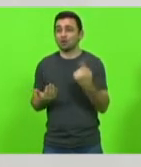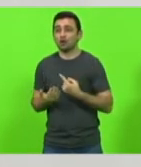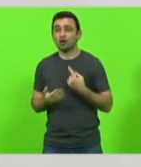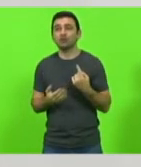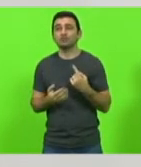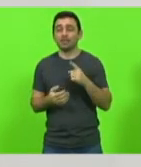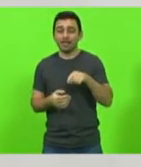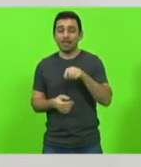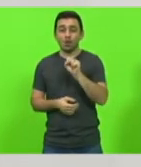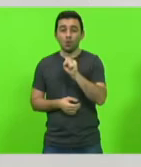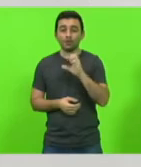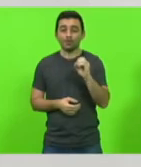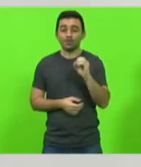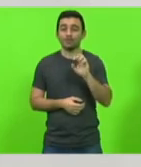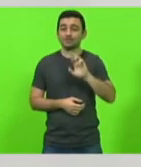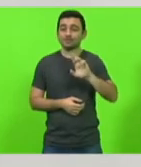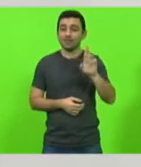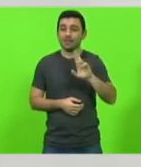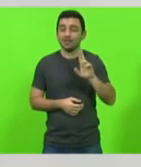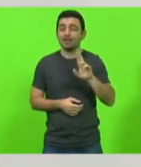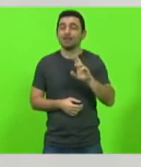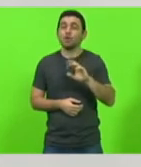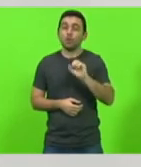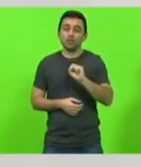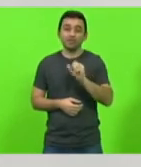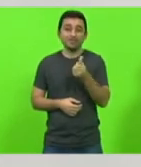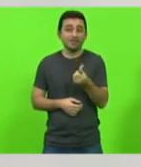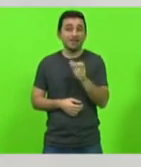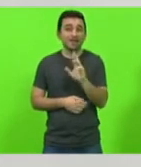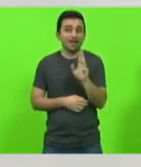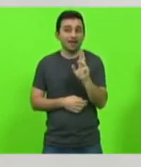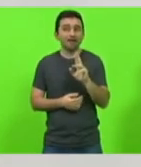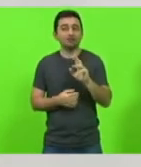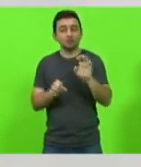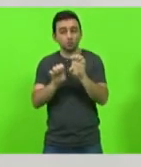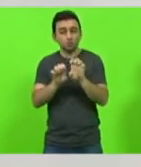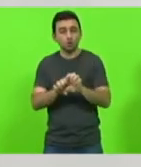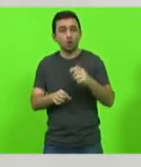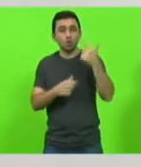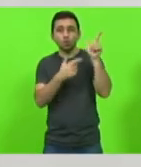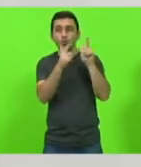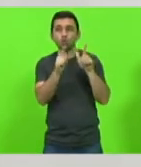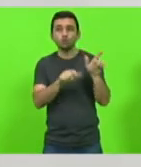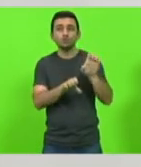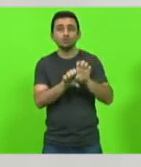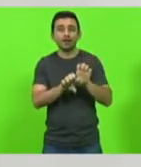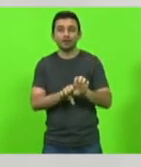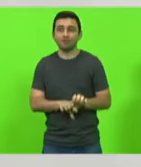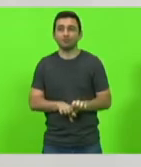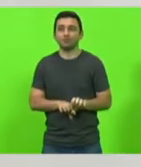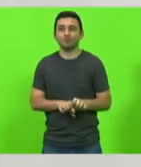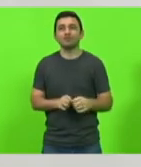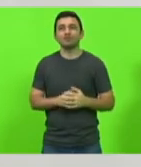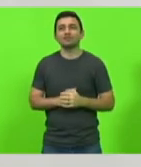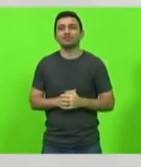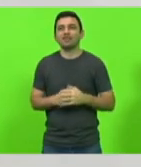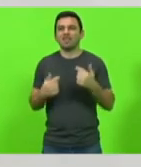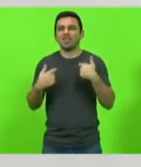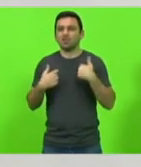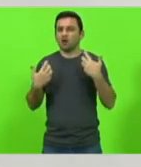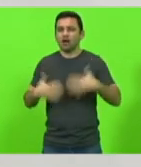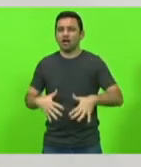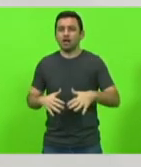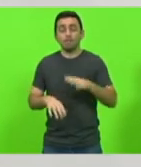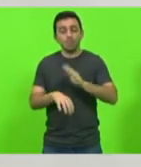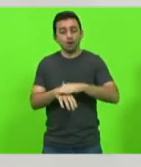86 reais 86 reais de infraestrutura em outros estados não eu quero dinheiro de